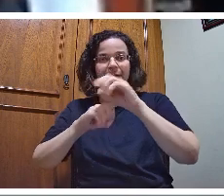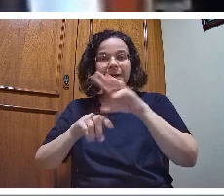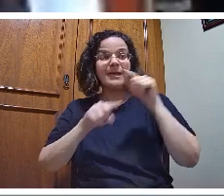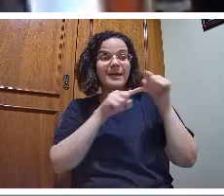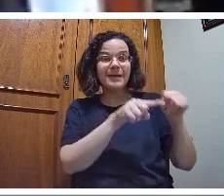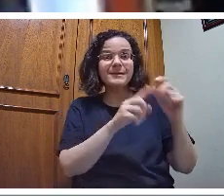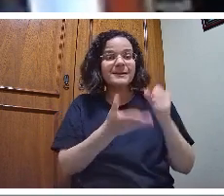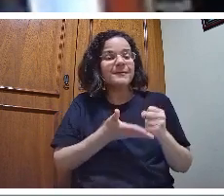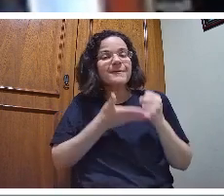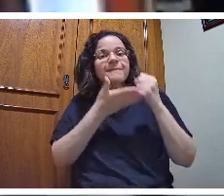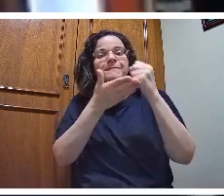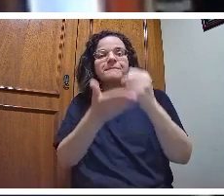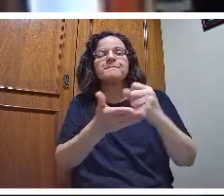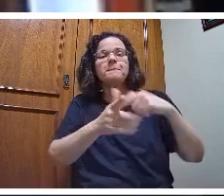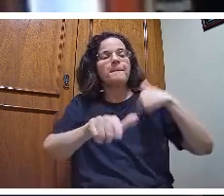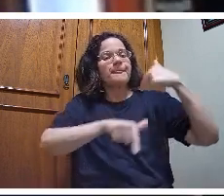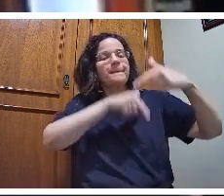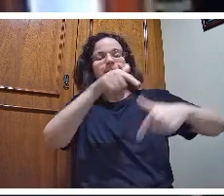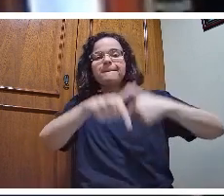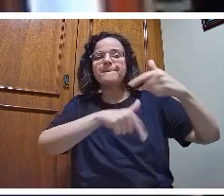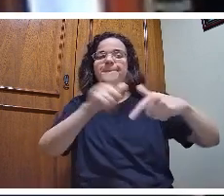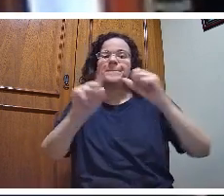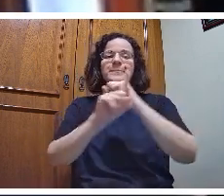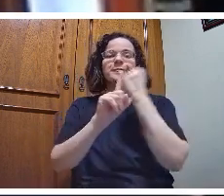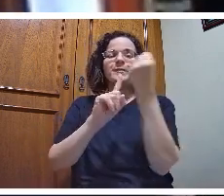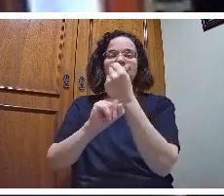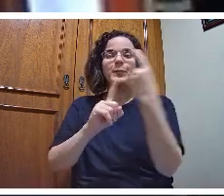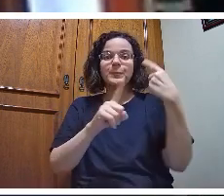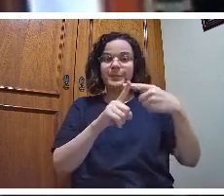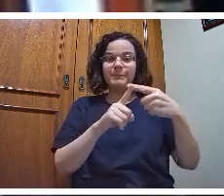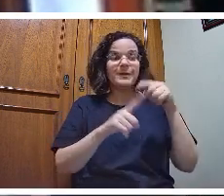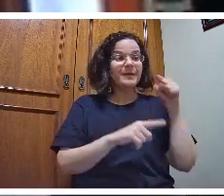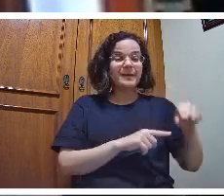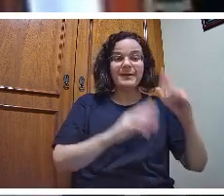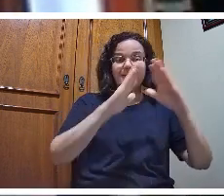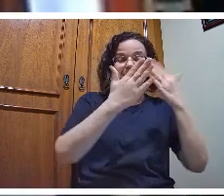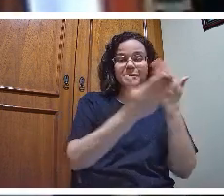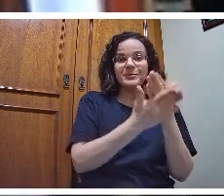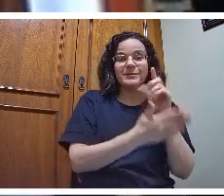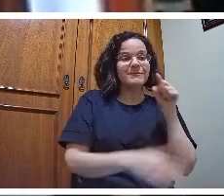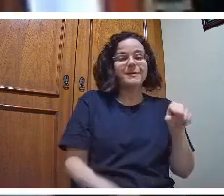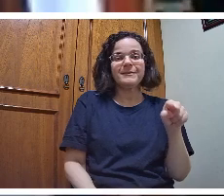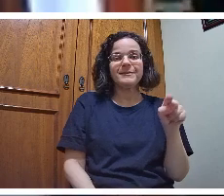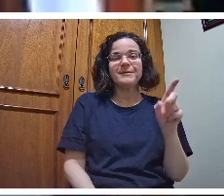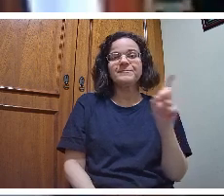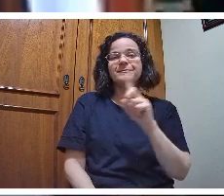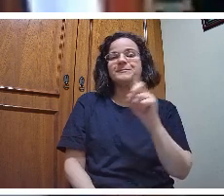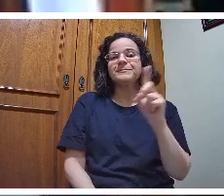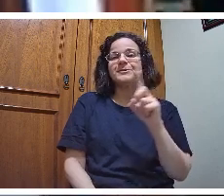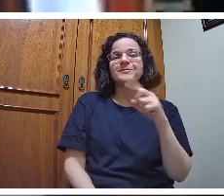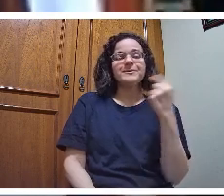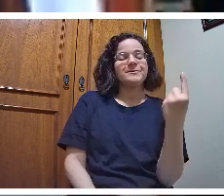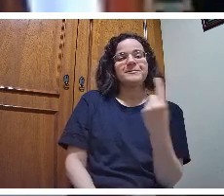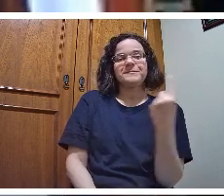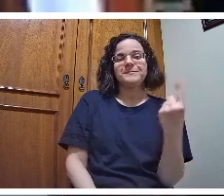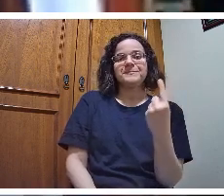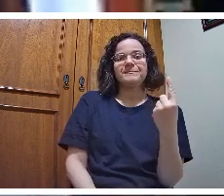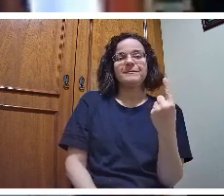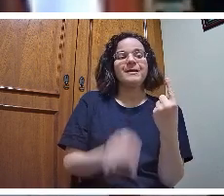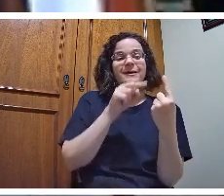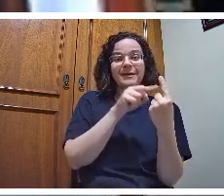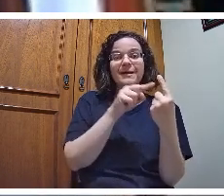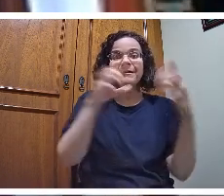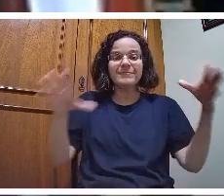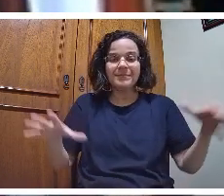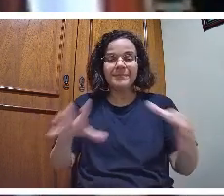Porque a escola em si, ela não é uma instituição independente, ela é interdependente com a família, a igreja, os sindicatos,